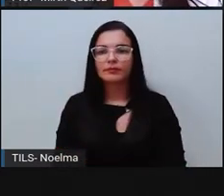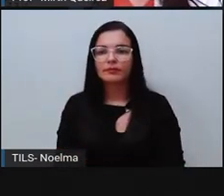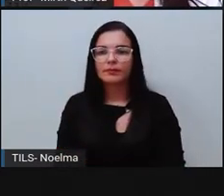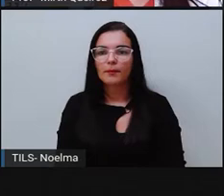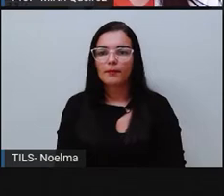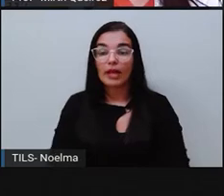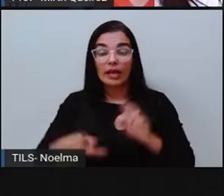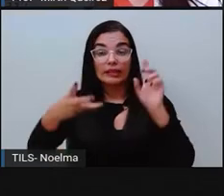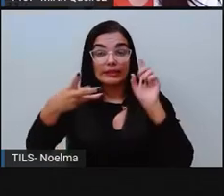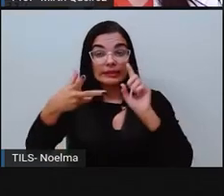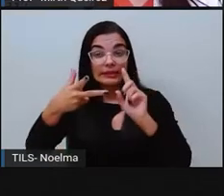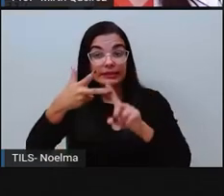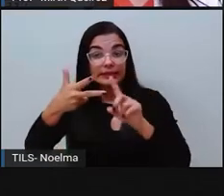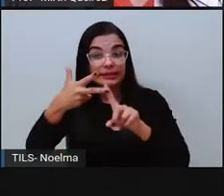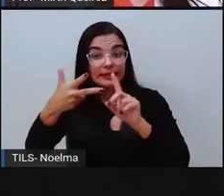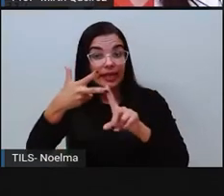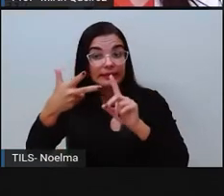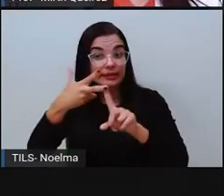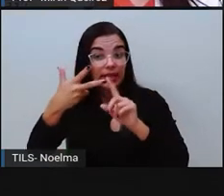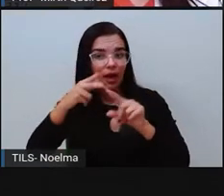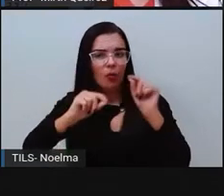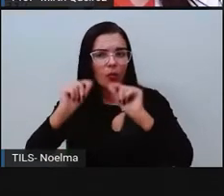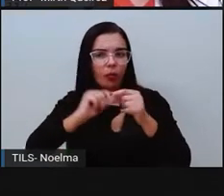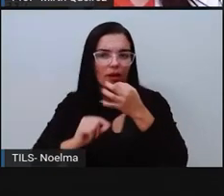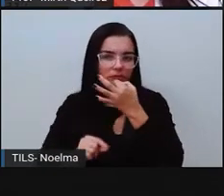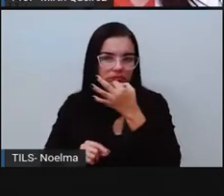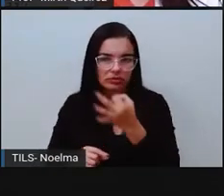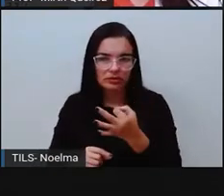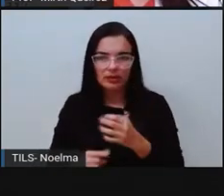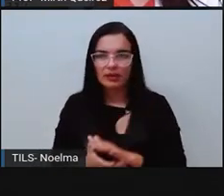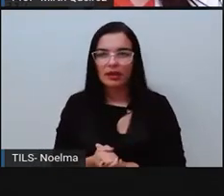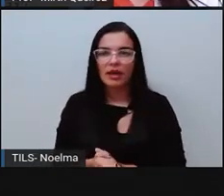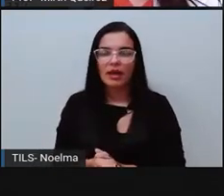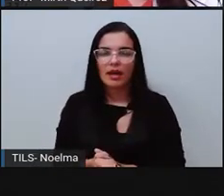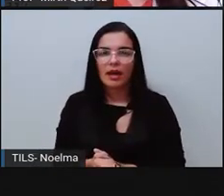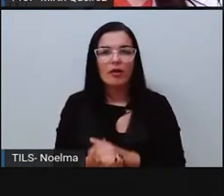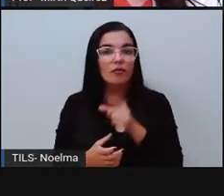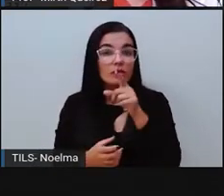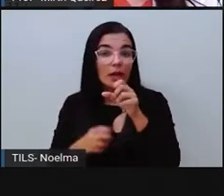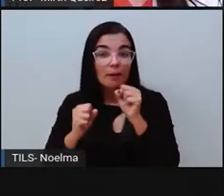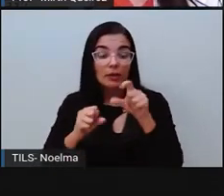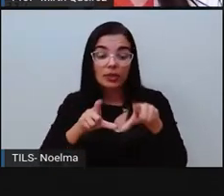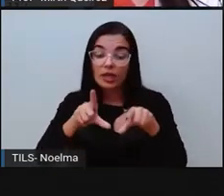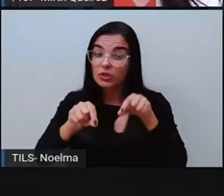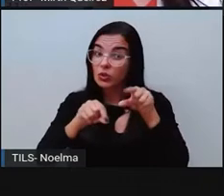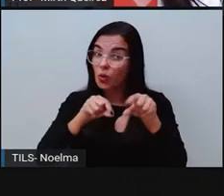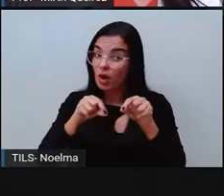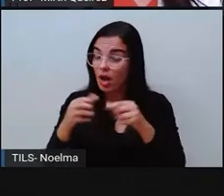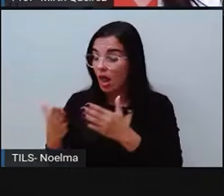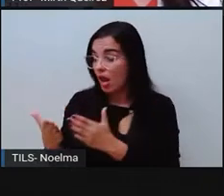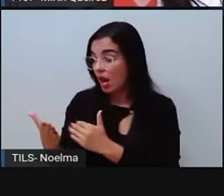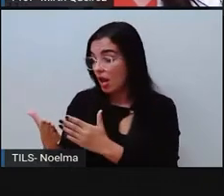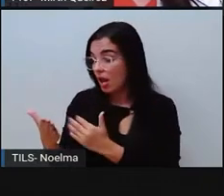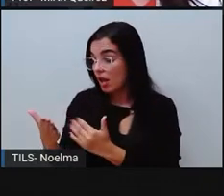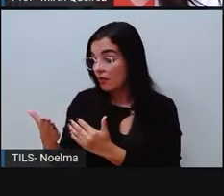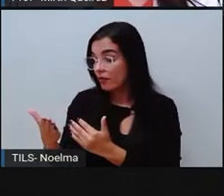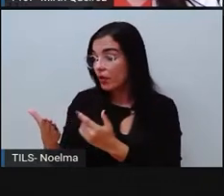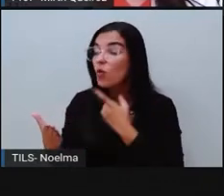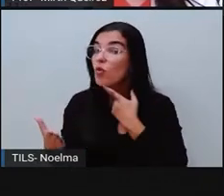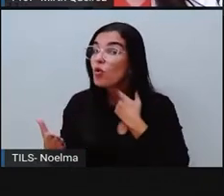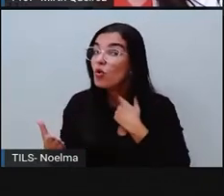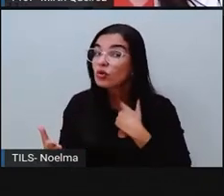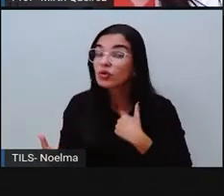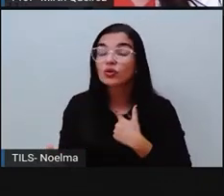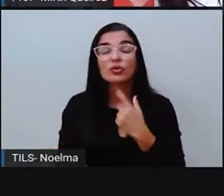A terceira dica é começar com estilos de livros que te agradam. Tem pessoas que não têm o